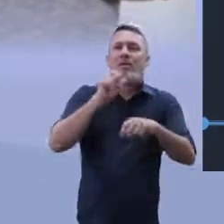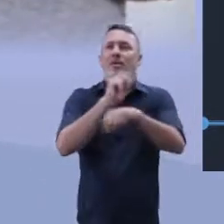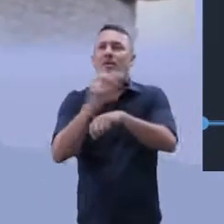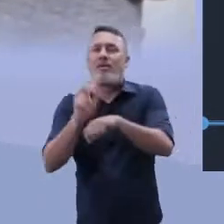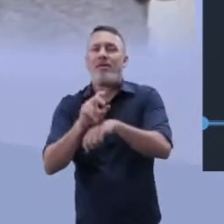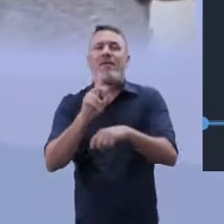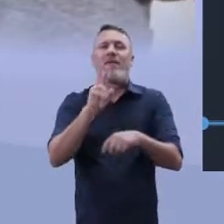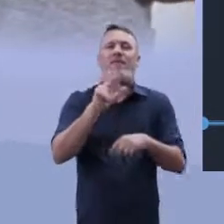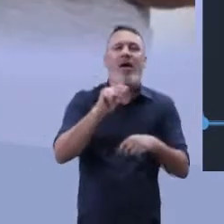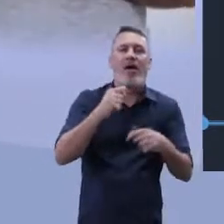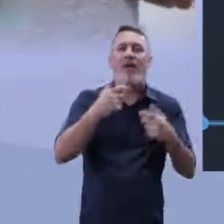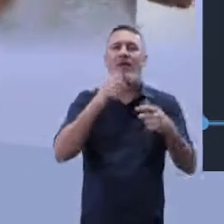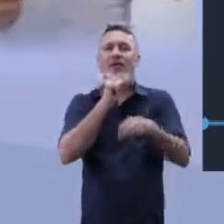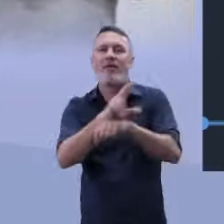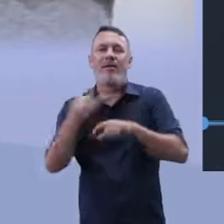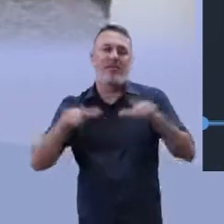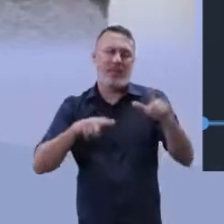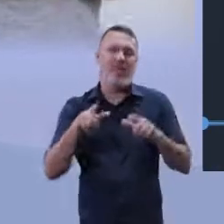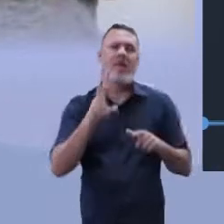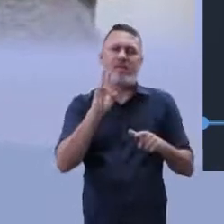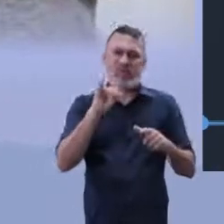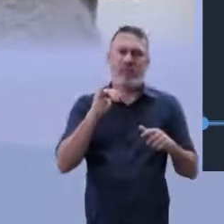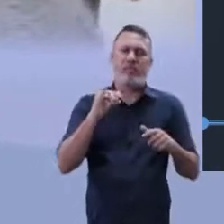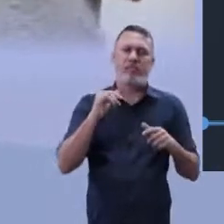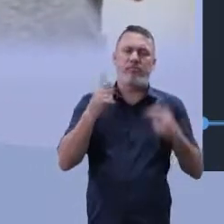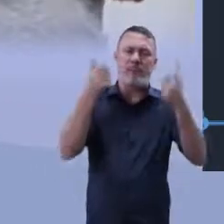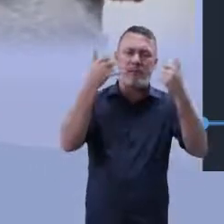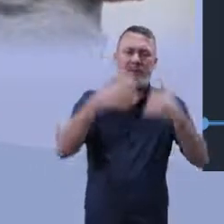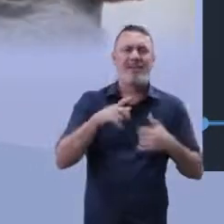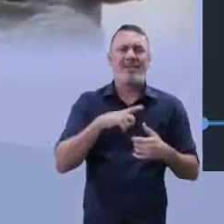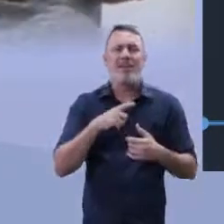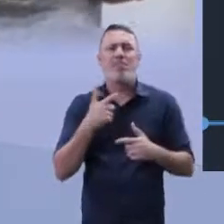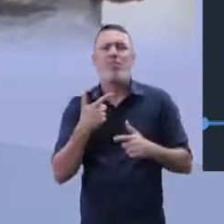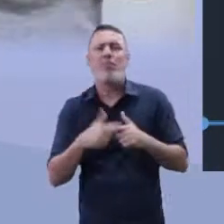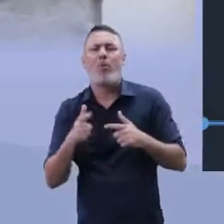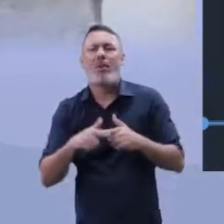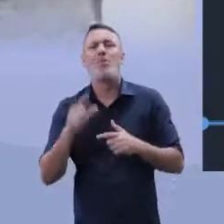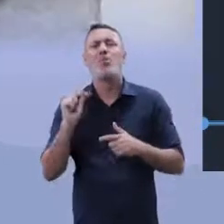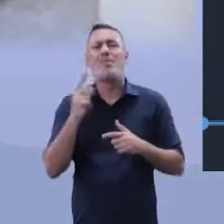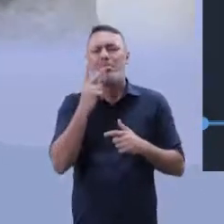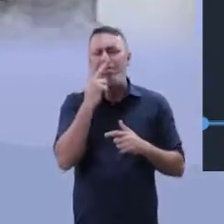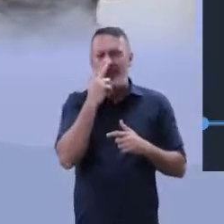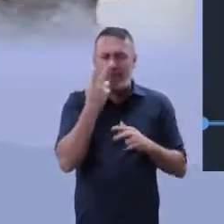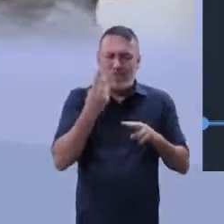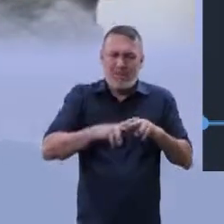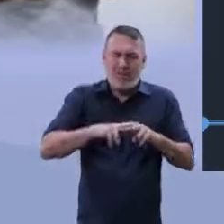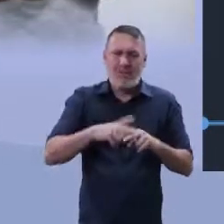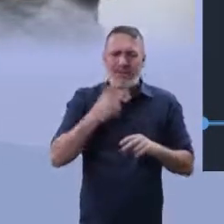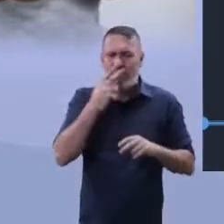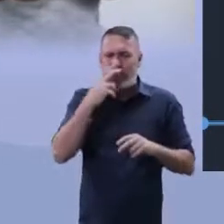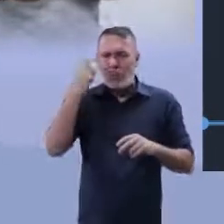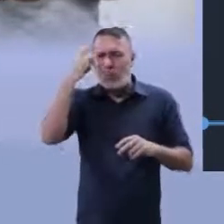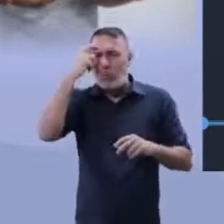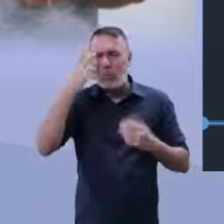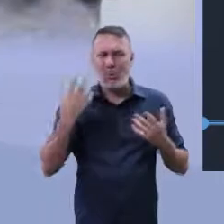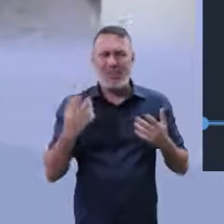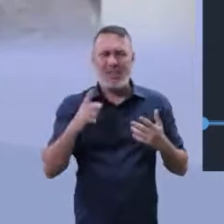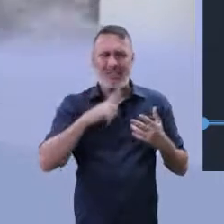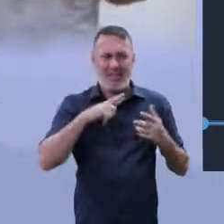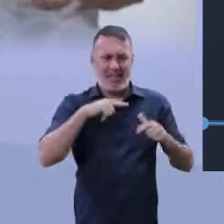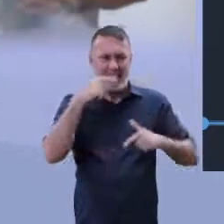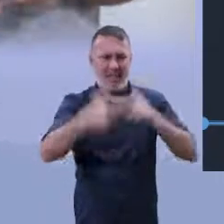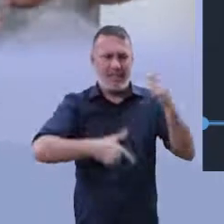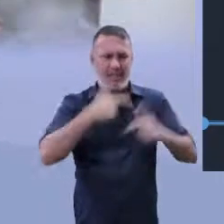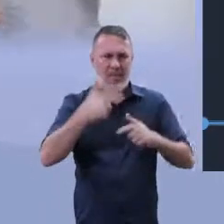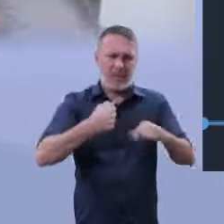trabalho hoje? Nós vamos conversar um pouquinho sobre isso aí, os problemas enraizados. O que nós temos de cultura enraizada? O que tem